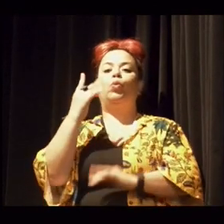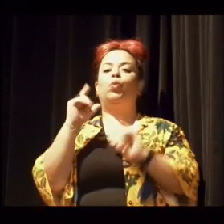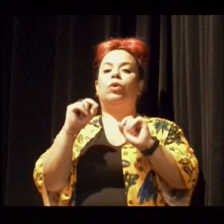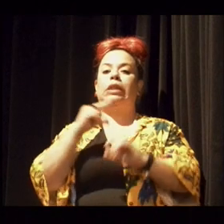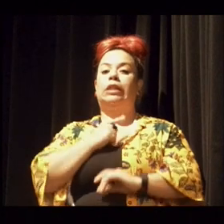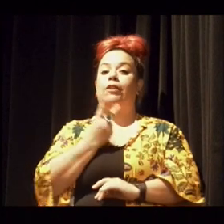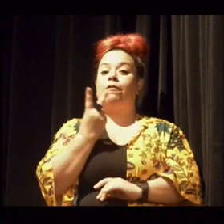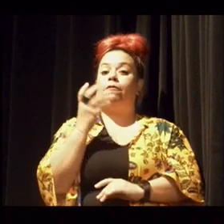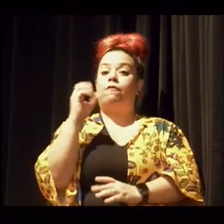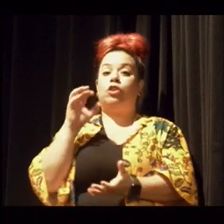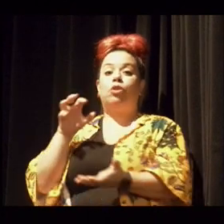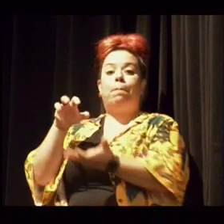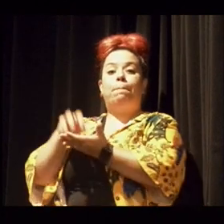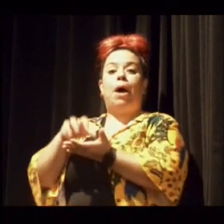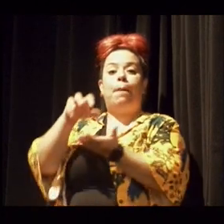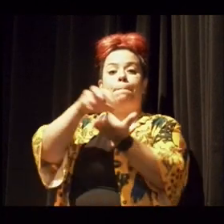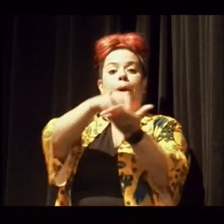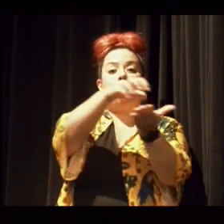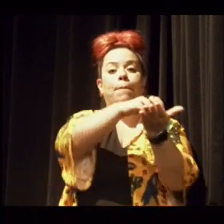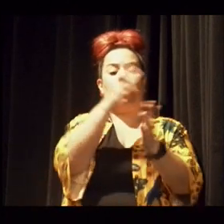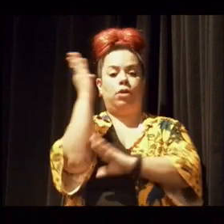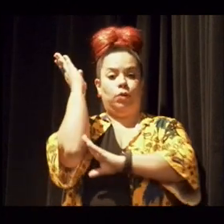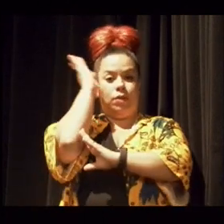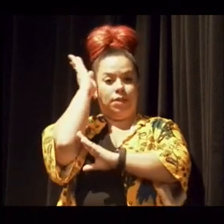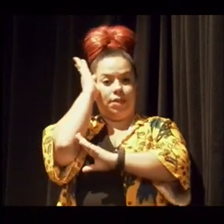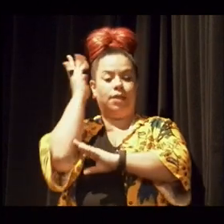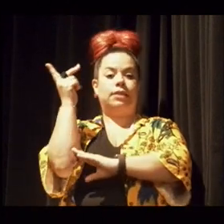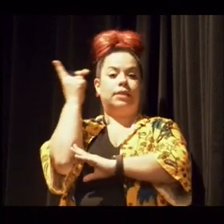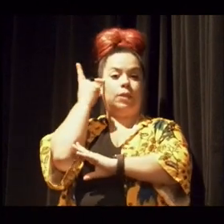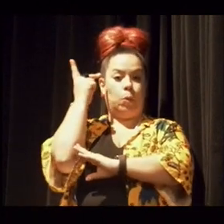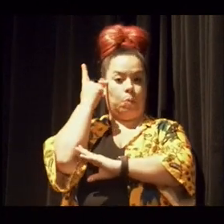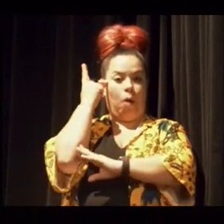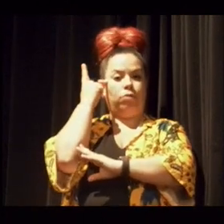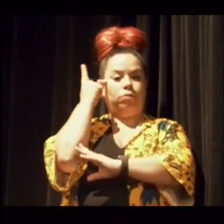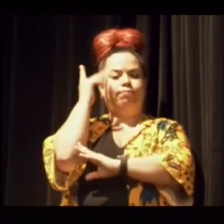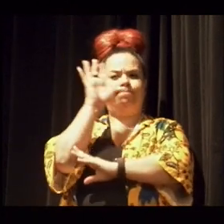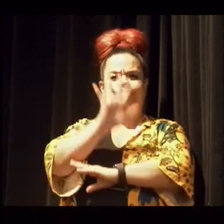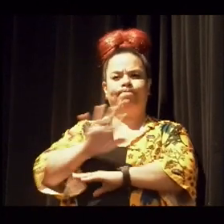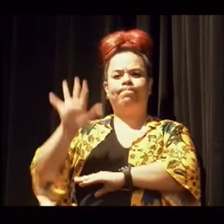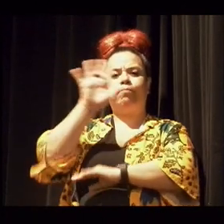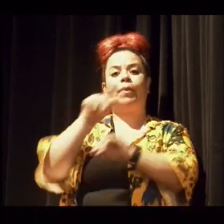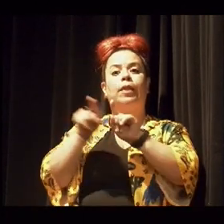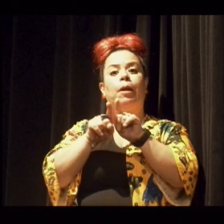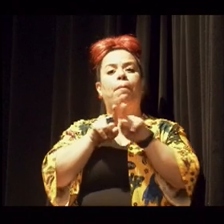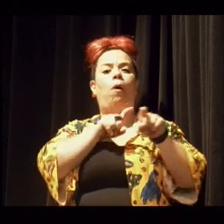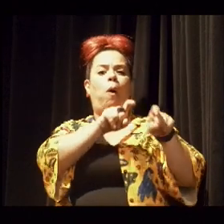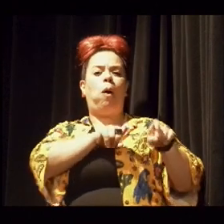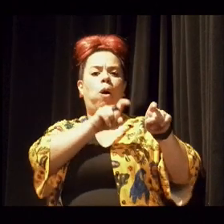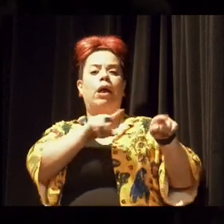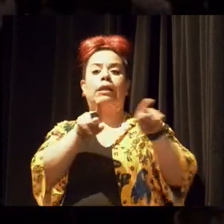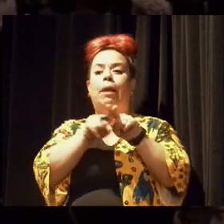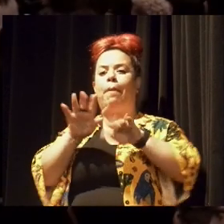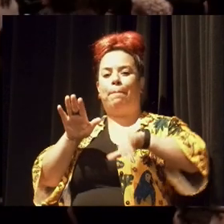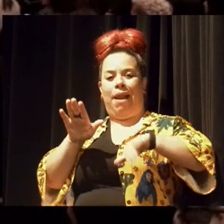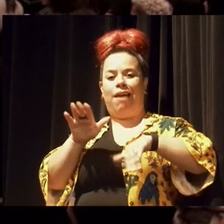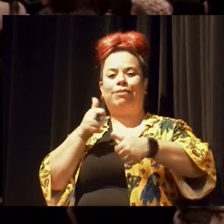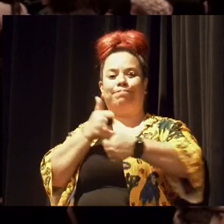20 unidades do SESC São Paulo, na Grande São Paulo, interior e litoral,